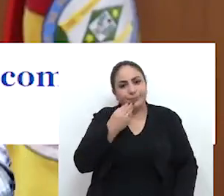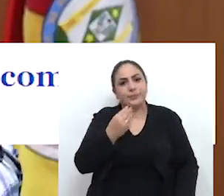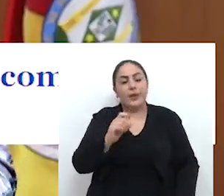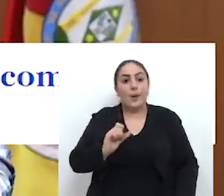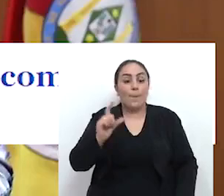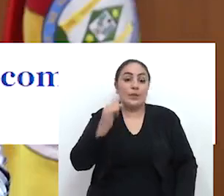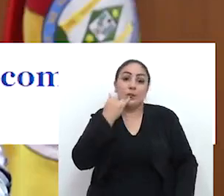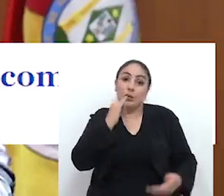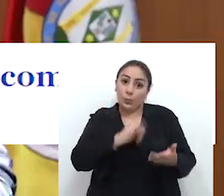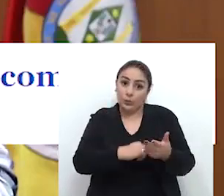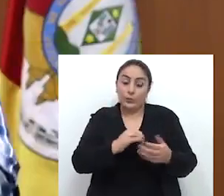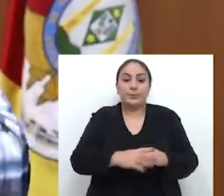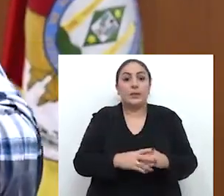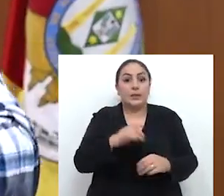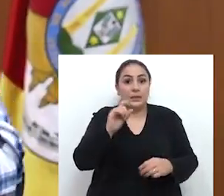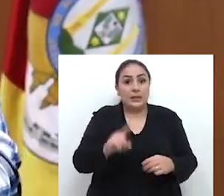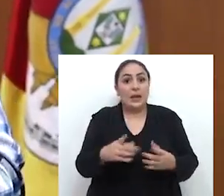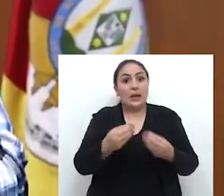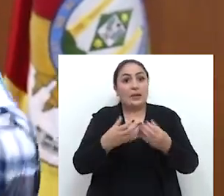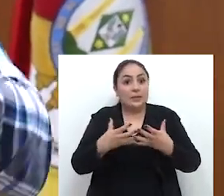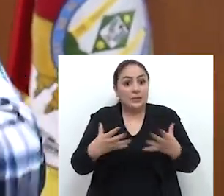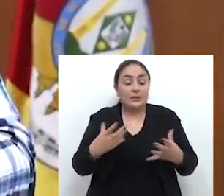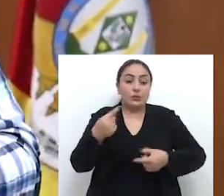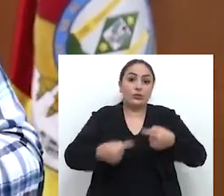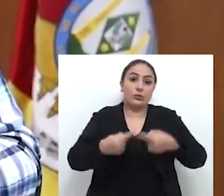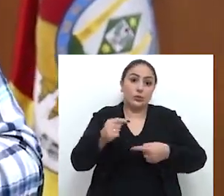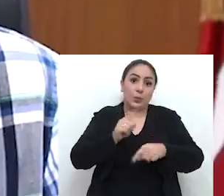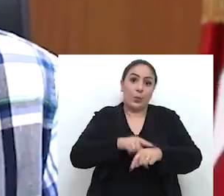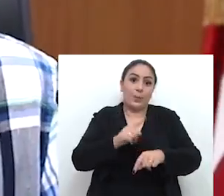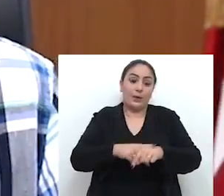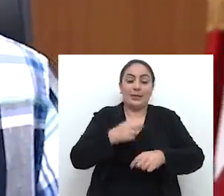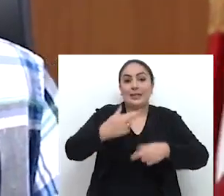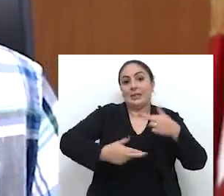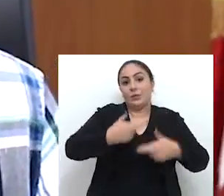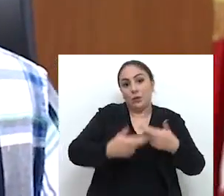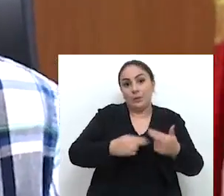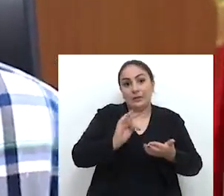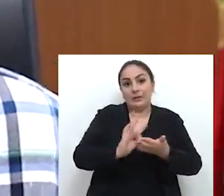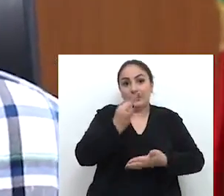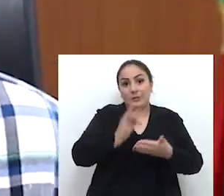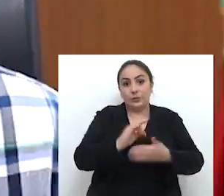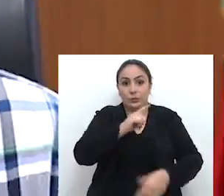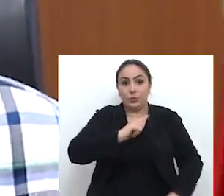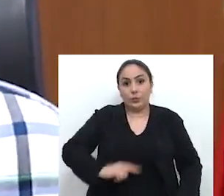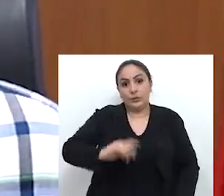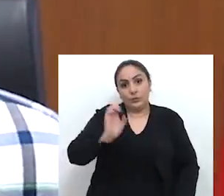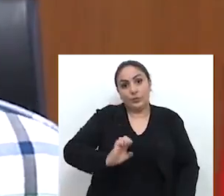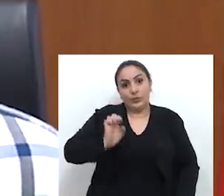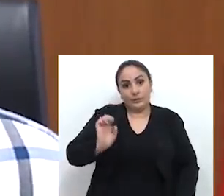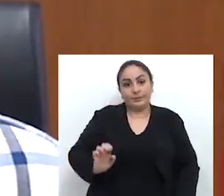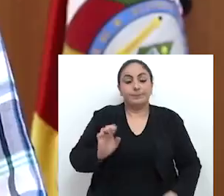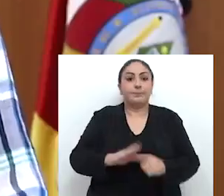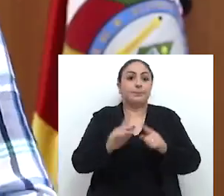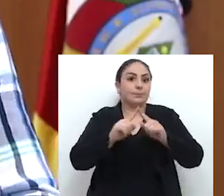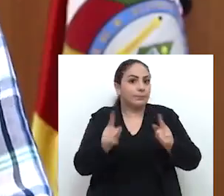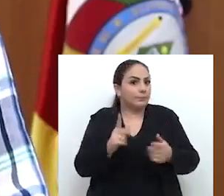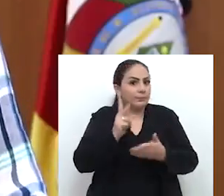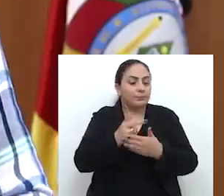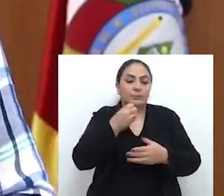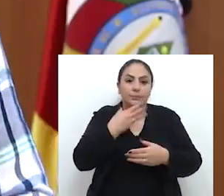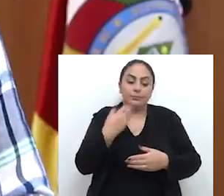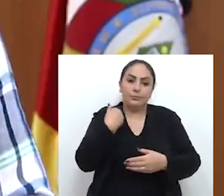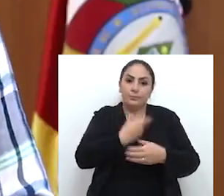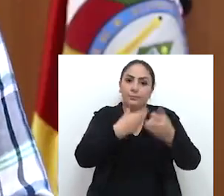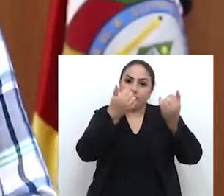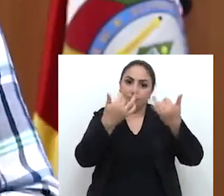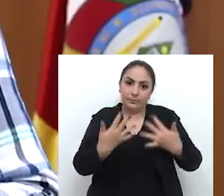claro, aumento de impostos. Que é a grande discussão do momento, a tal da reforma tributária do governo Eduardo Leite. Mas é sempre bom